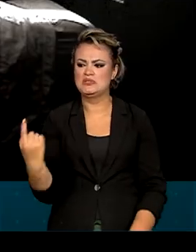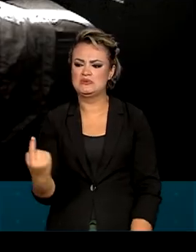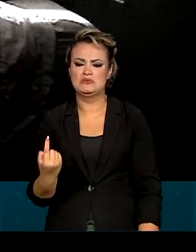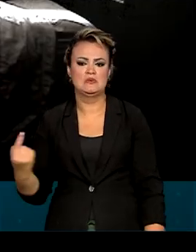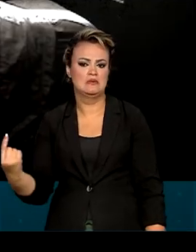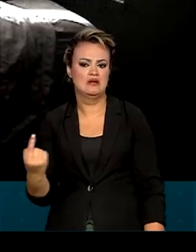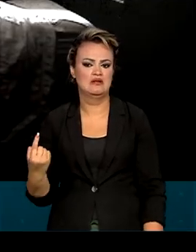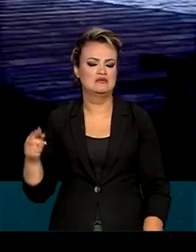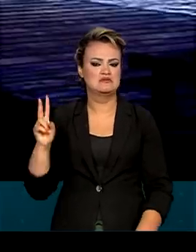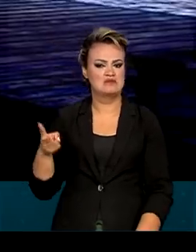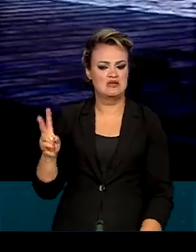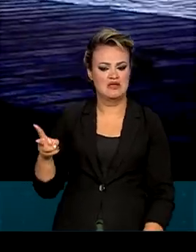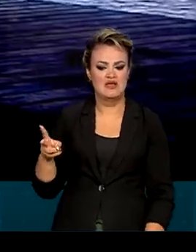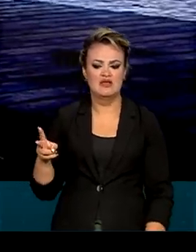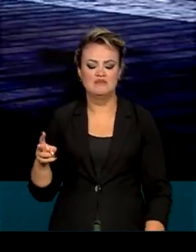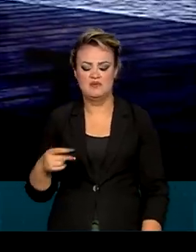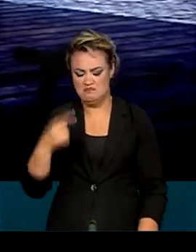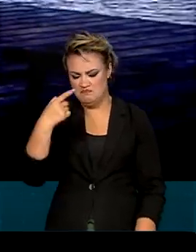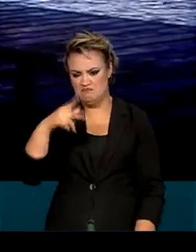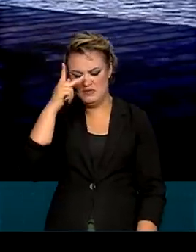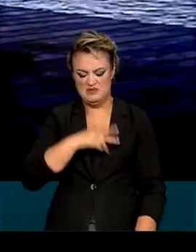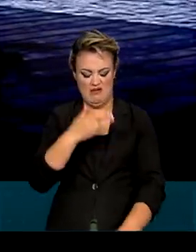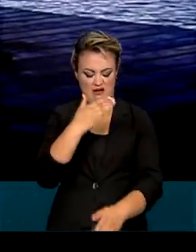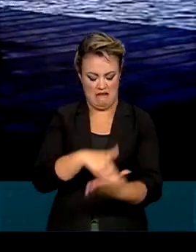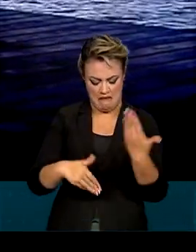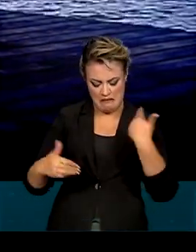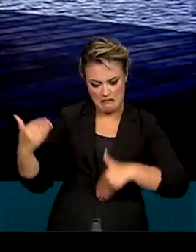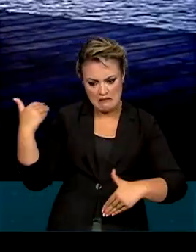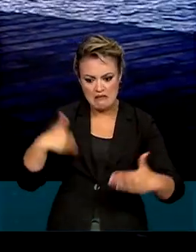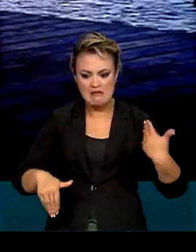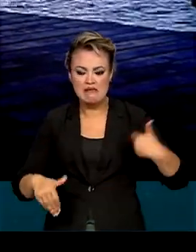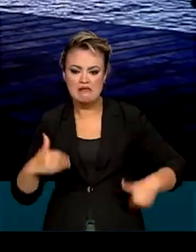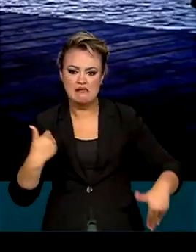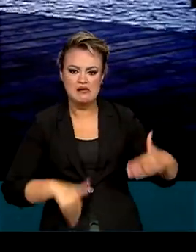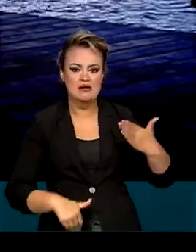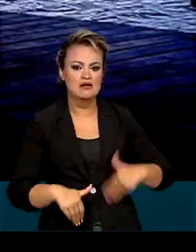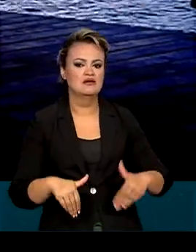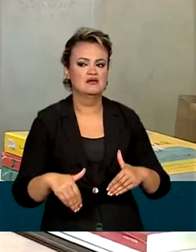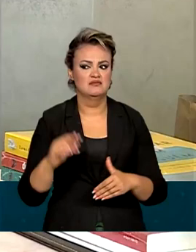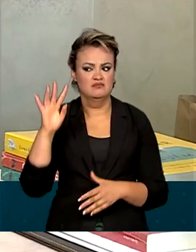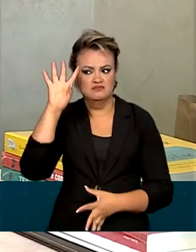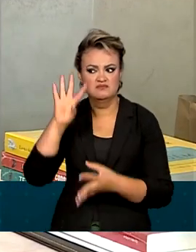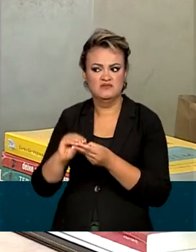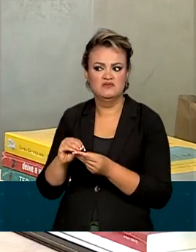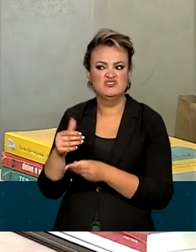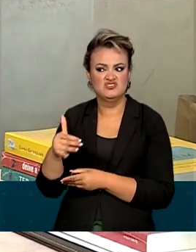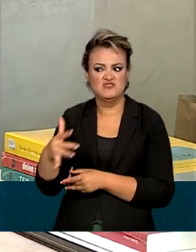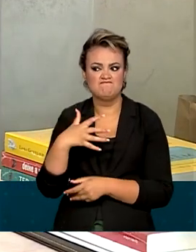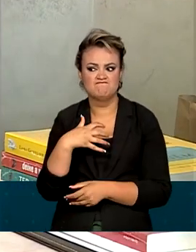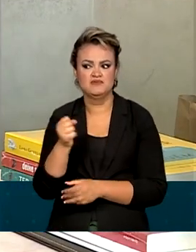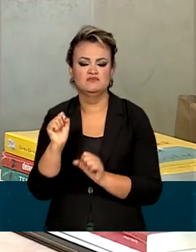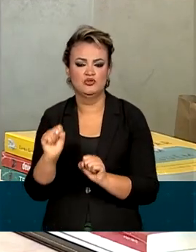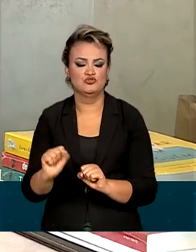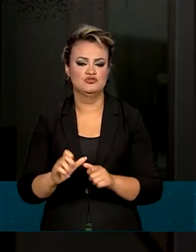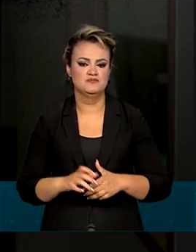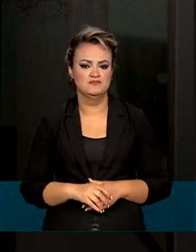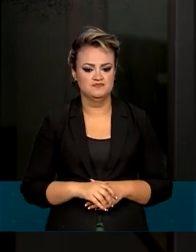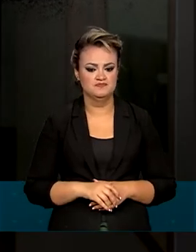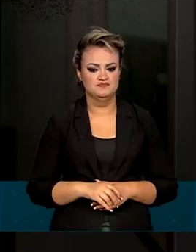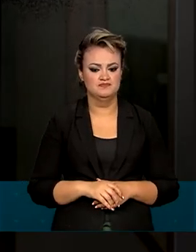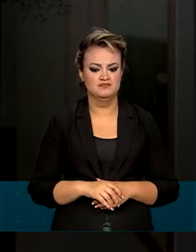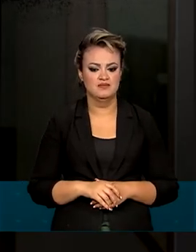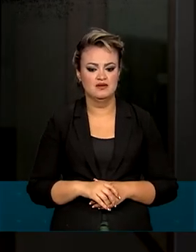do indivíduo. A questão da automutilação, ela é a forma um pouco mais clara da gente identificar uma tendência suicida.